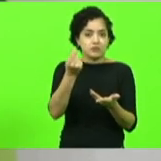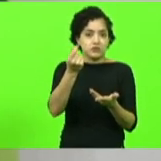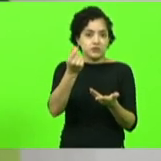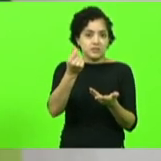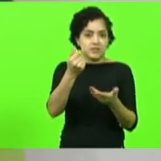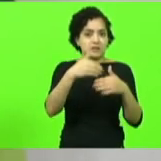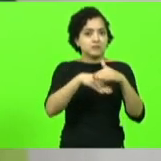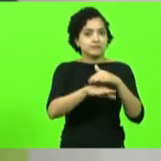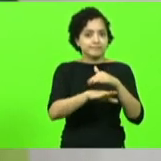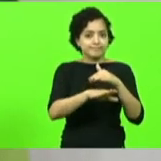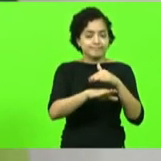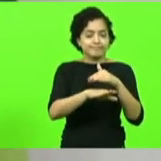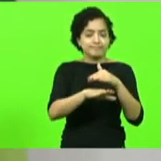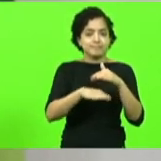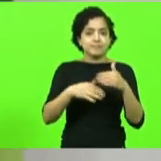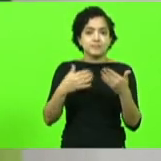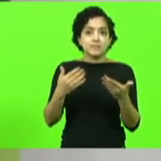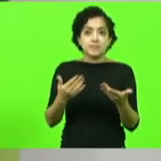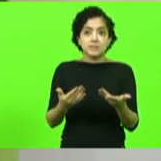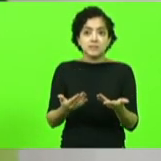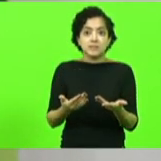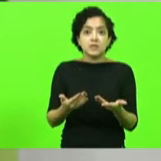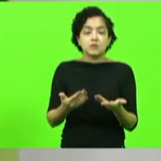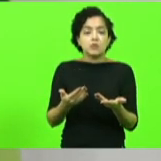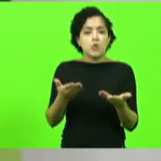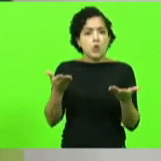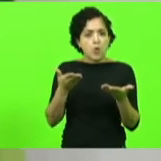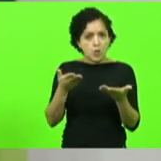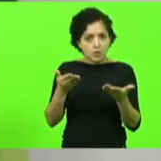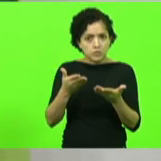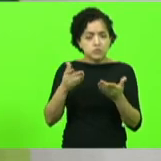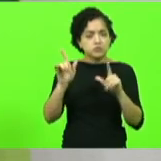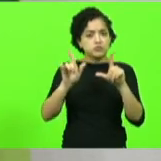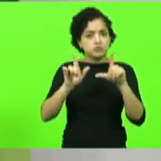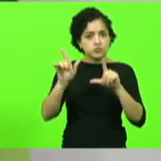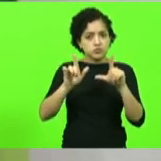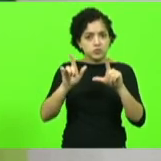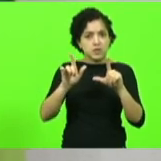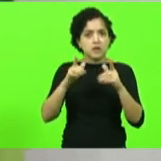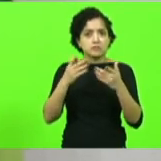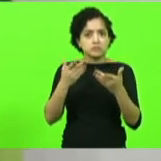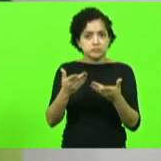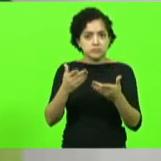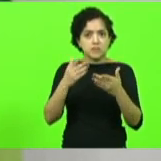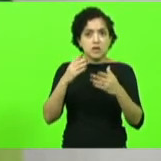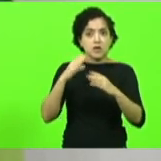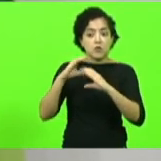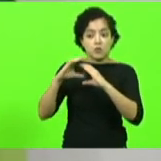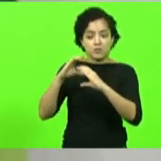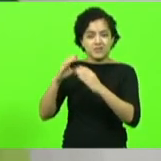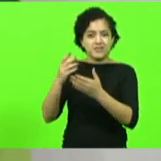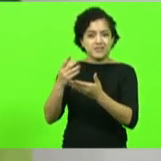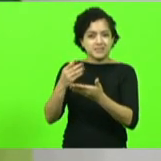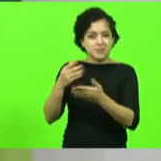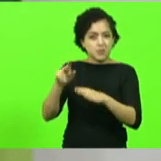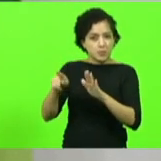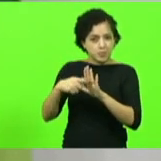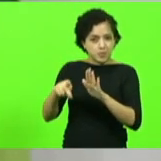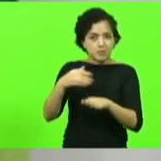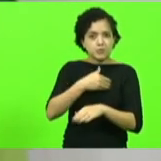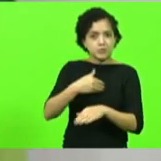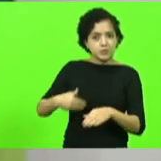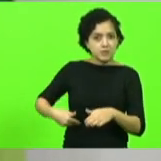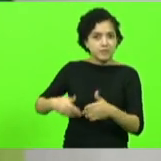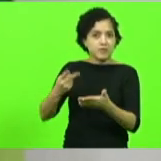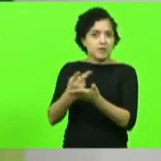então o Marcelo Lula foi muito bem hoje na coluna dele disse que a comunicação do governo erra erra porque eu sou advogado